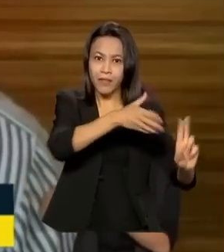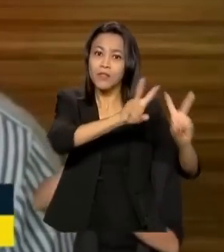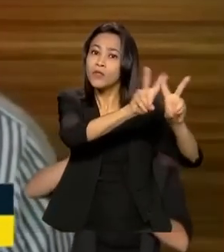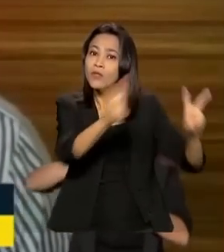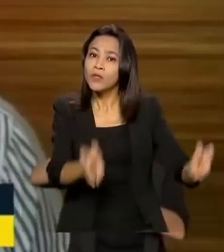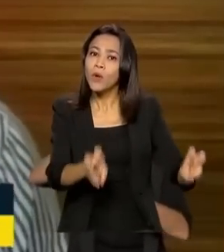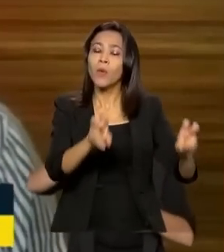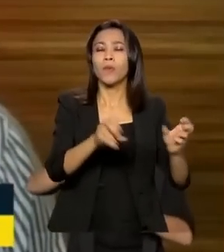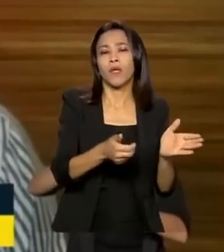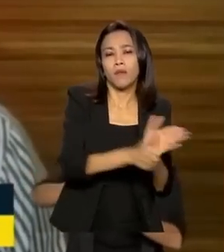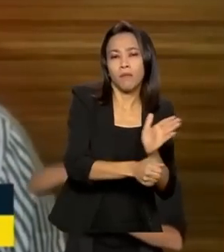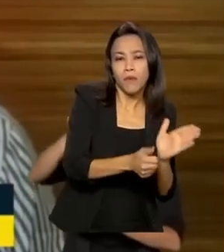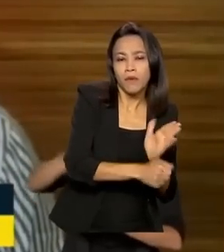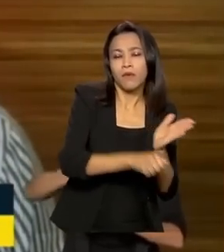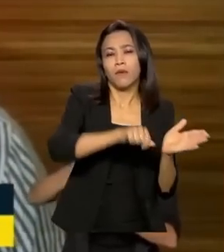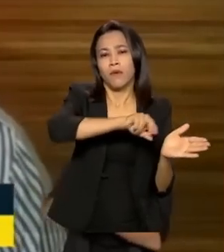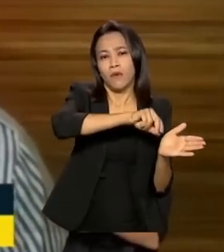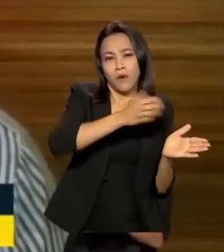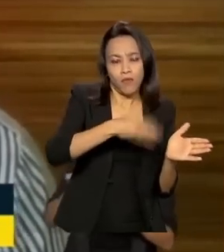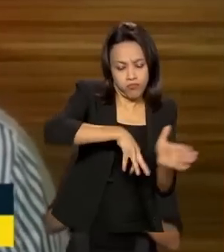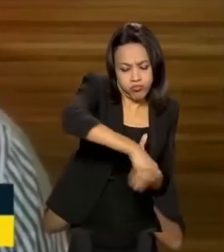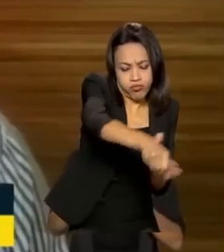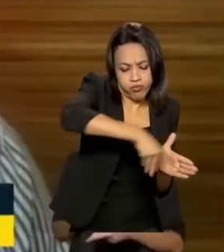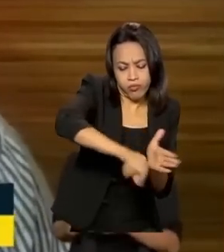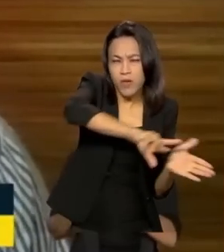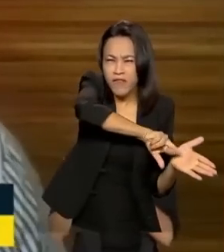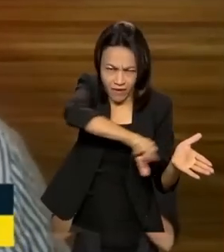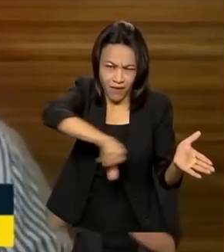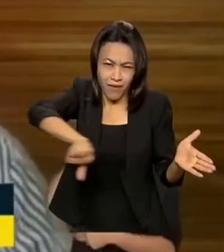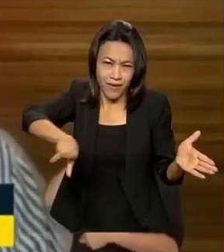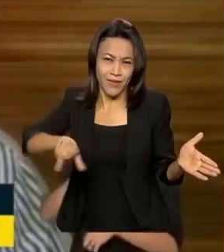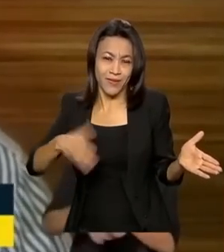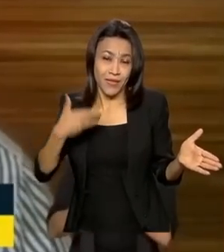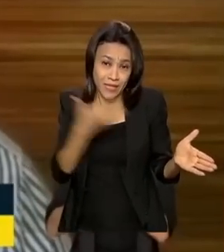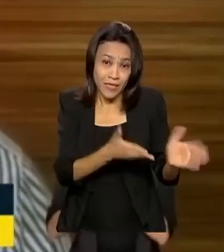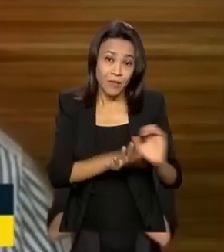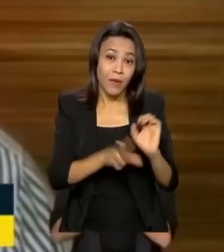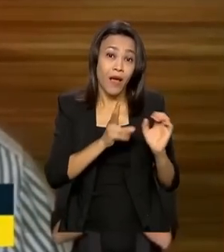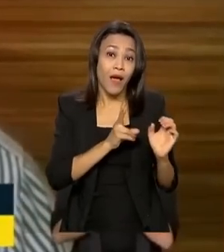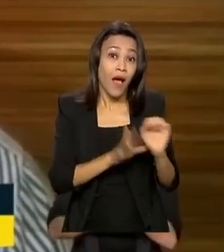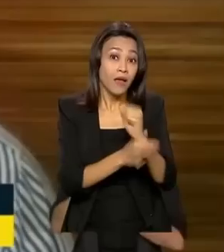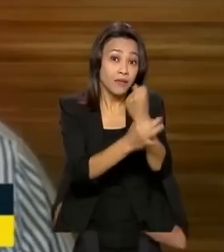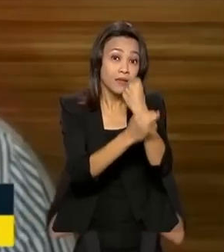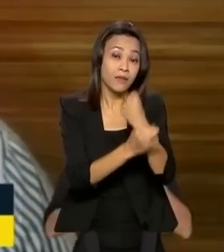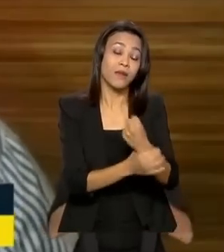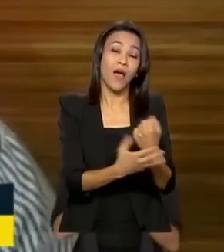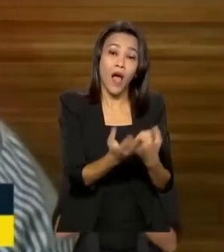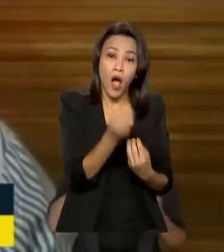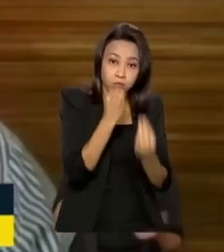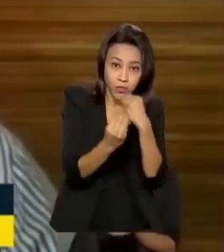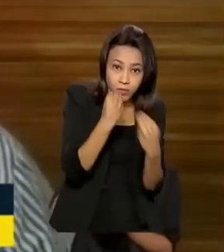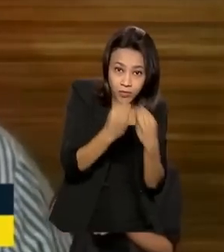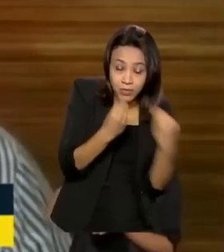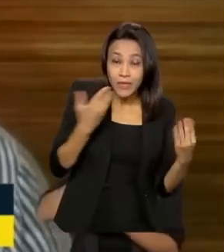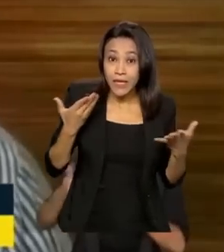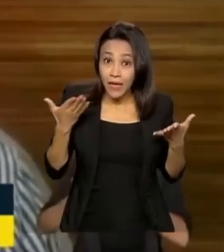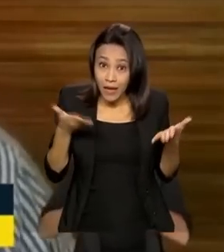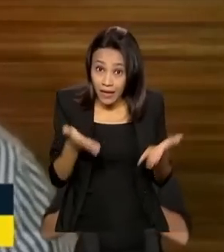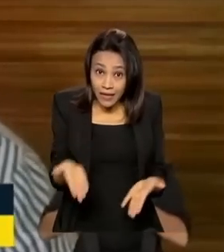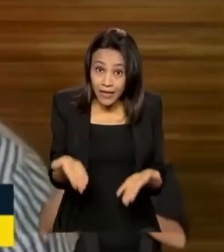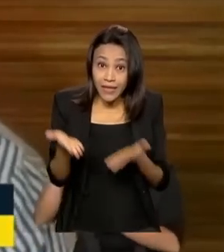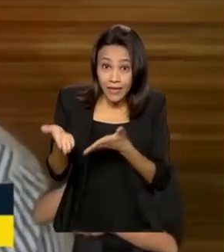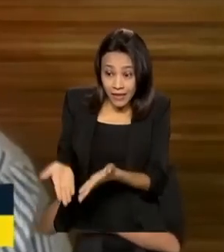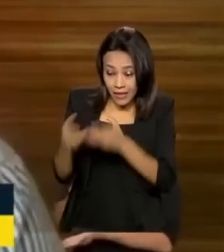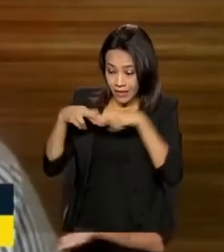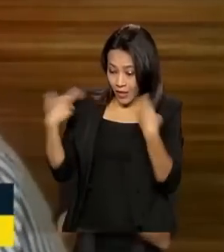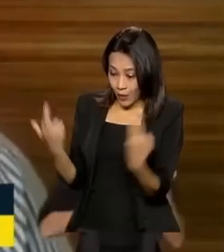grãos, e um dos principais responsáveis por estar garantindo essa segurança alimentar, está tendo um papel aqui de